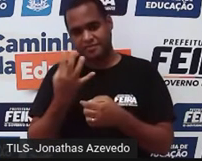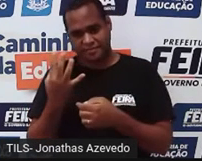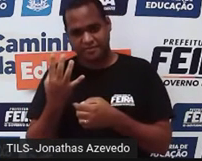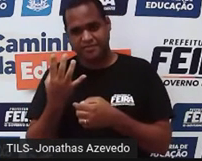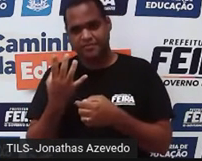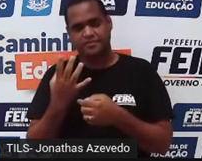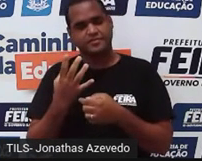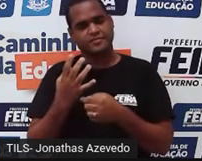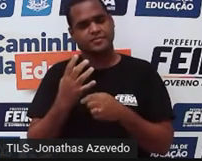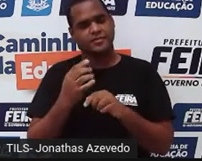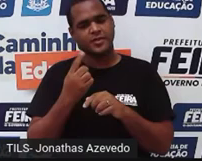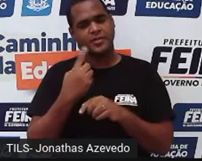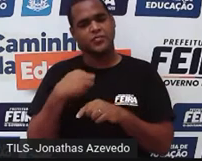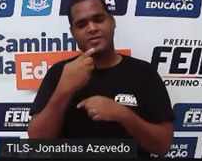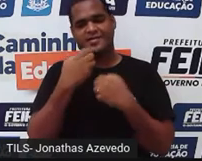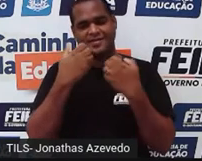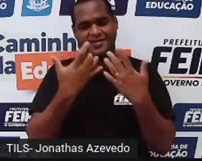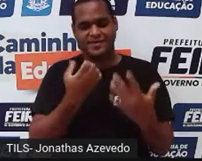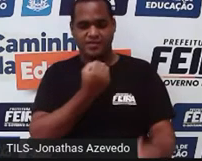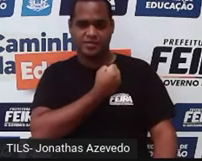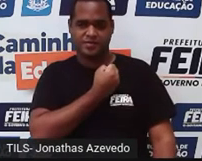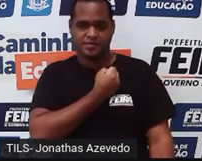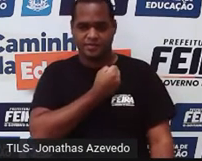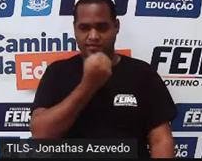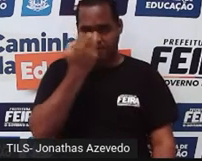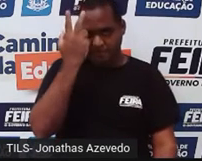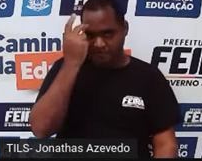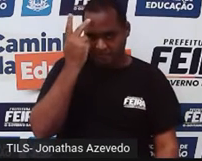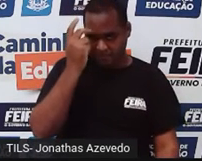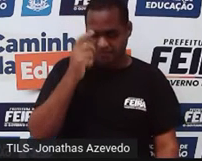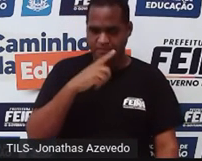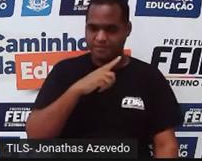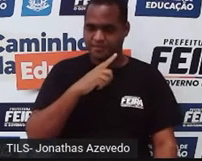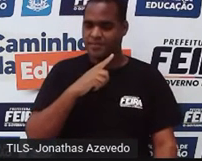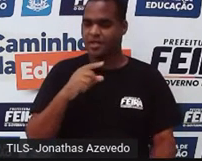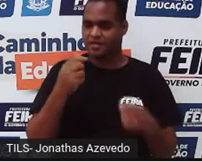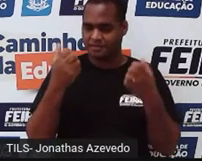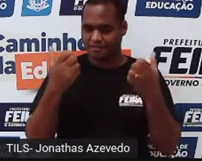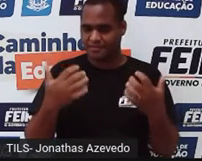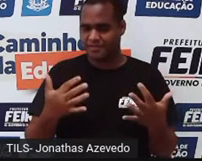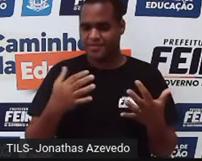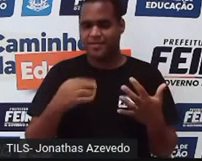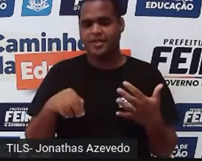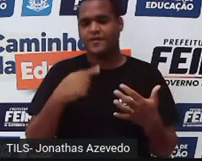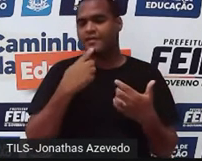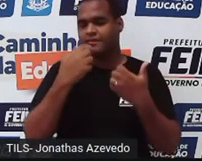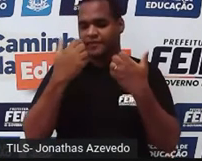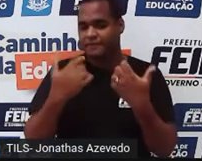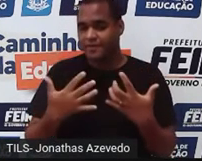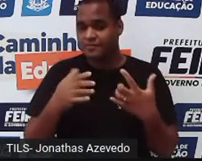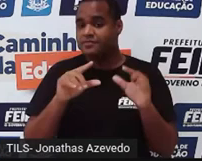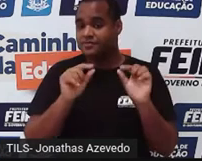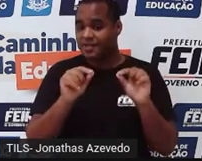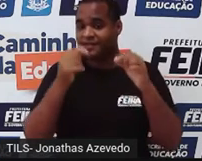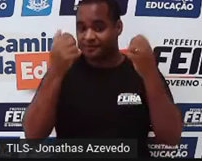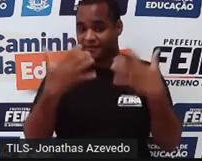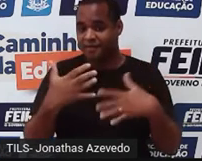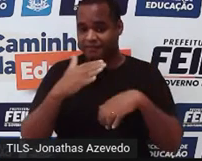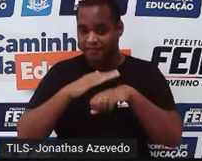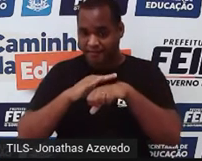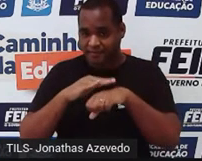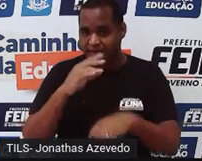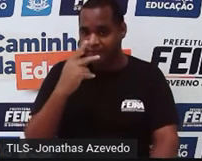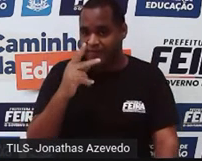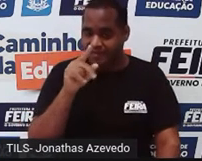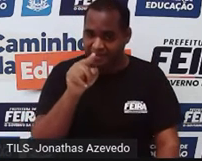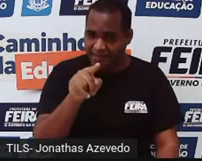E a gente vai falar dos números naturais aqui nessa aula, tá? E eu já digo para você aí do outro lado que você...